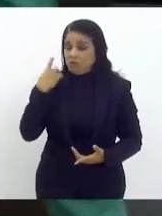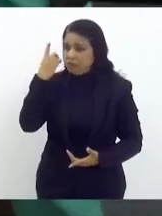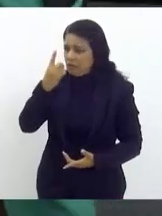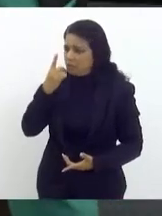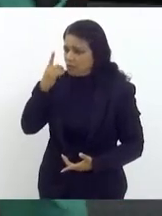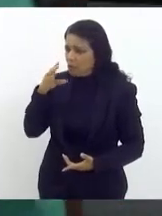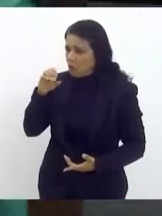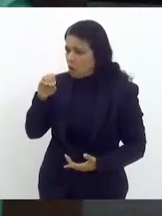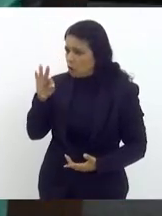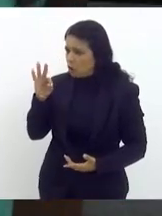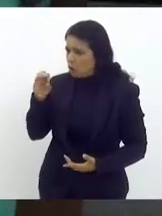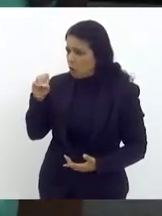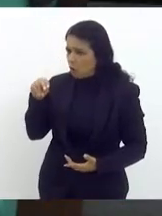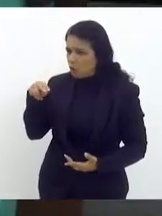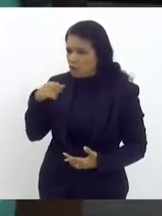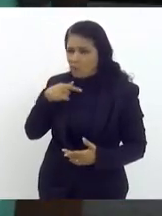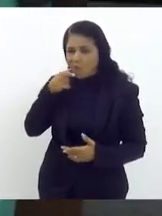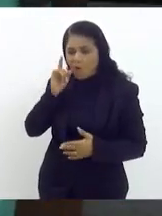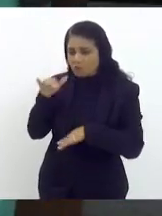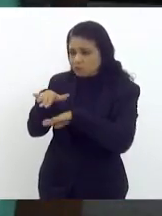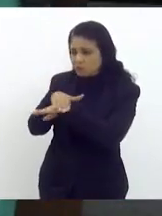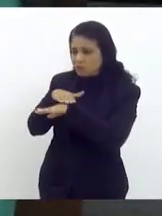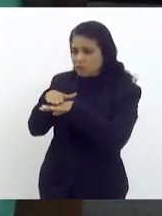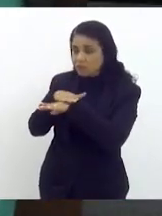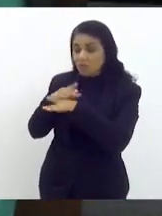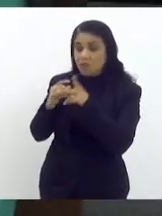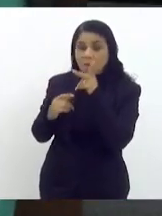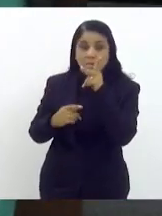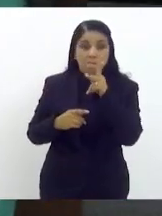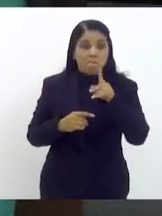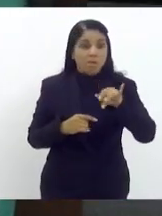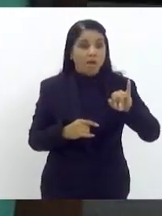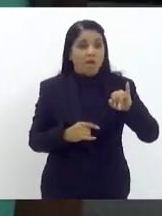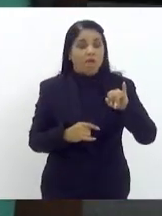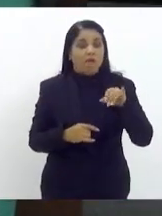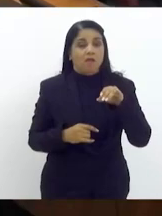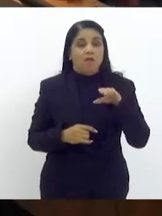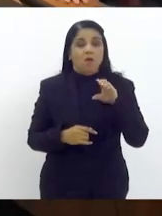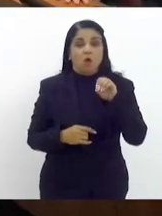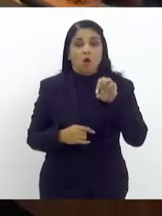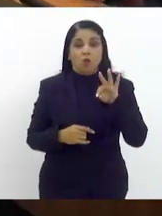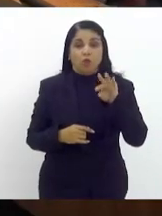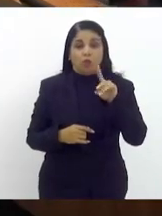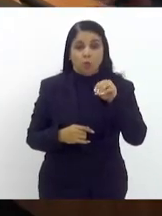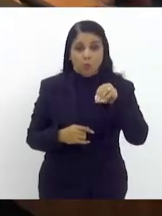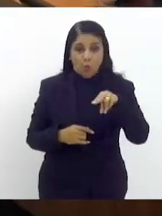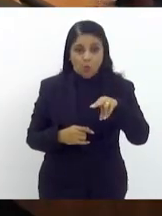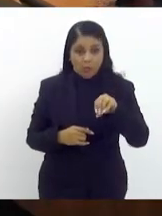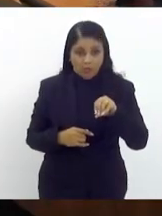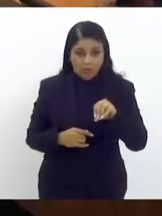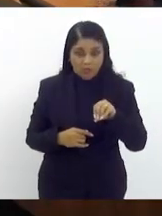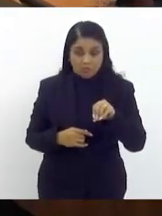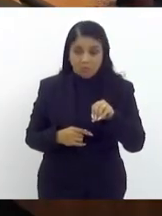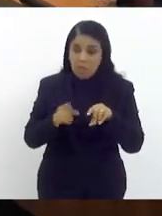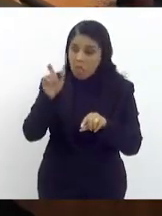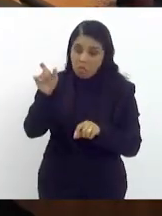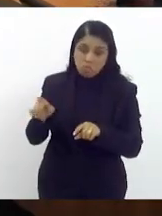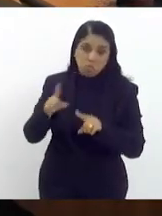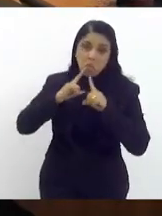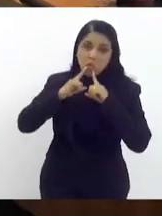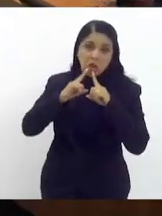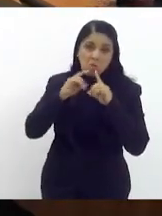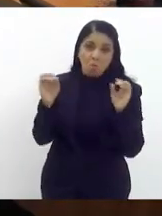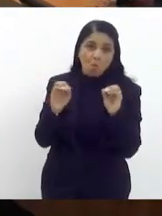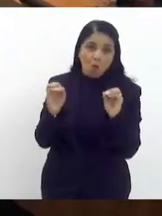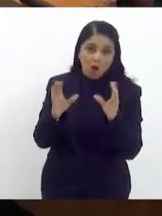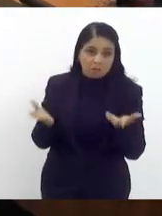Paula pai e o chamei de pai Antônio de Paula e nem por causa disso ele também reclamou e se sentiu